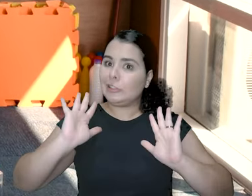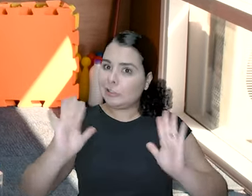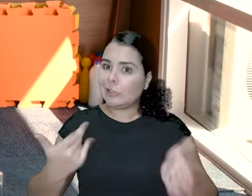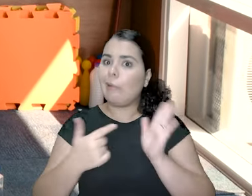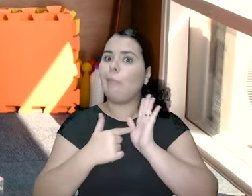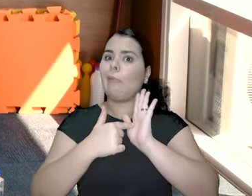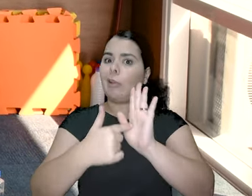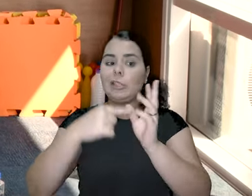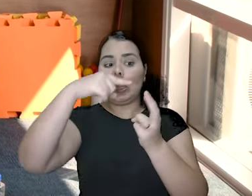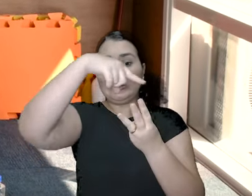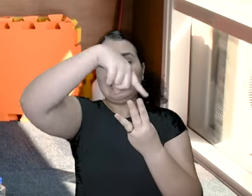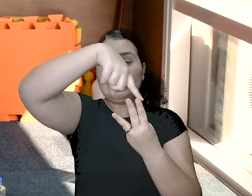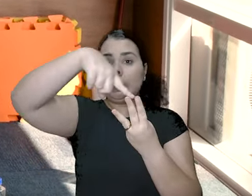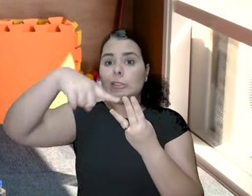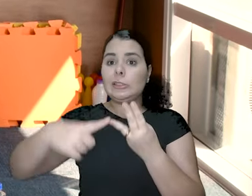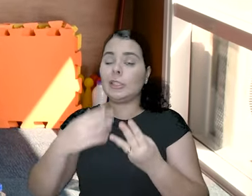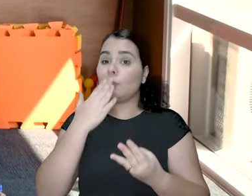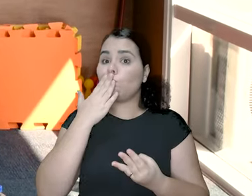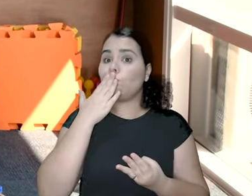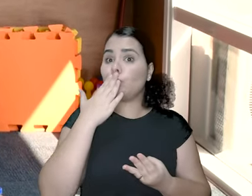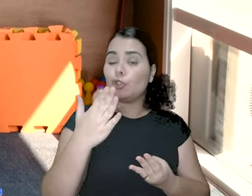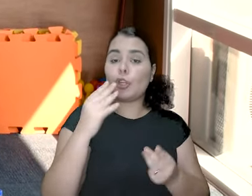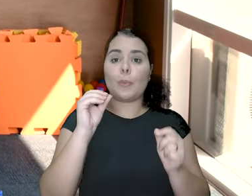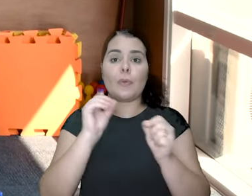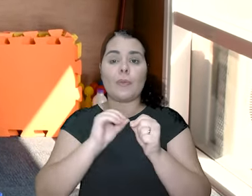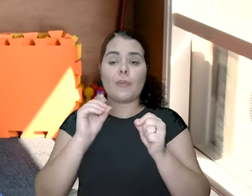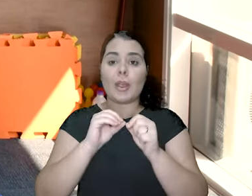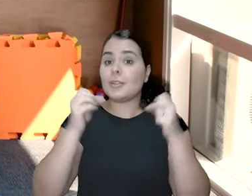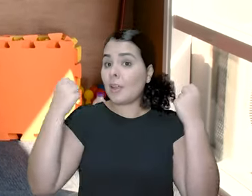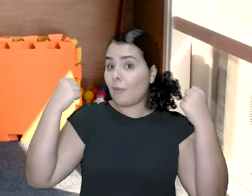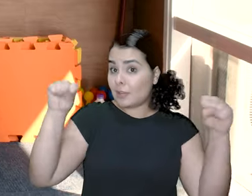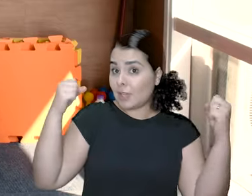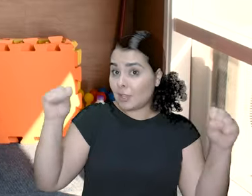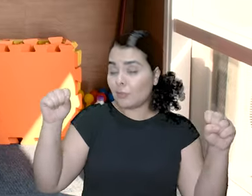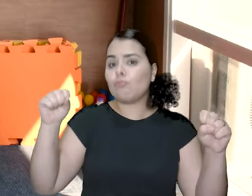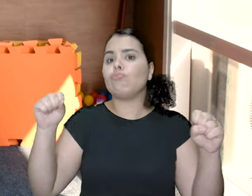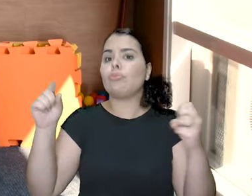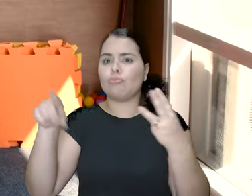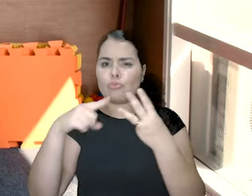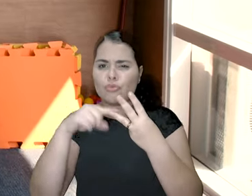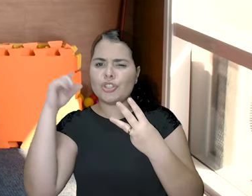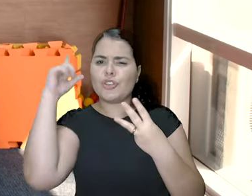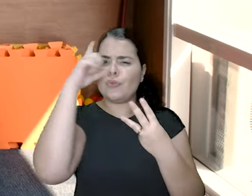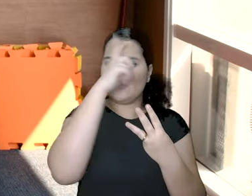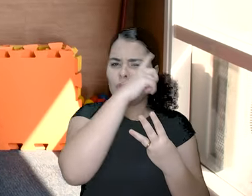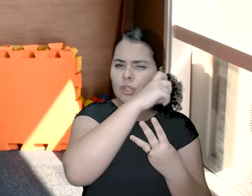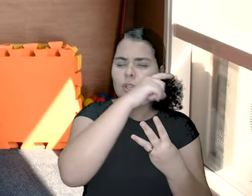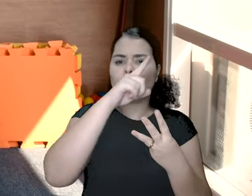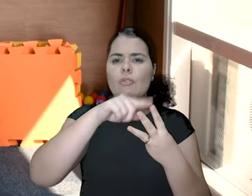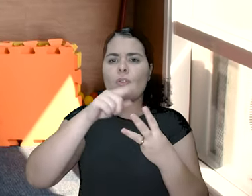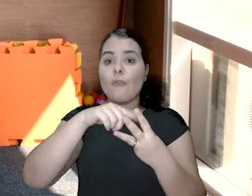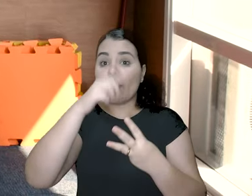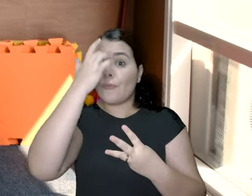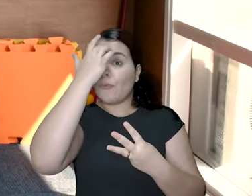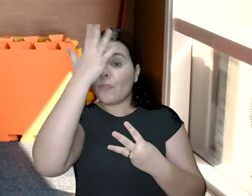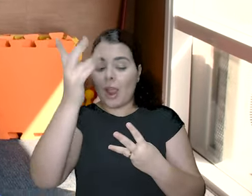três maneiras de fazer. O mais difícil. E o mais fácil.